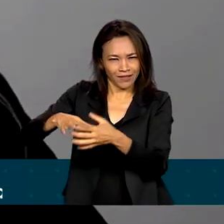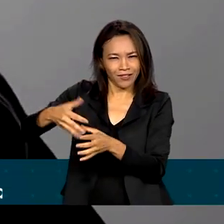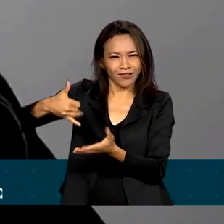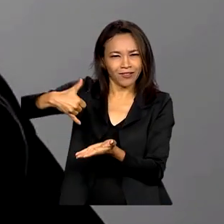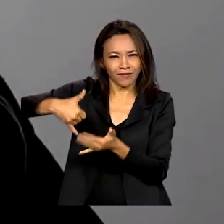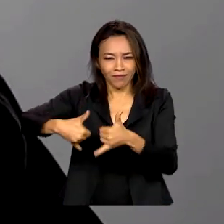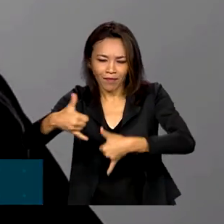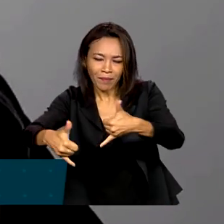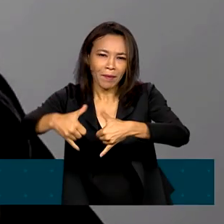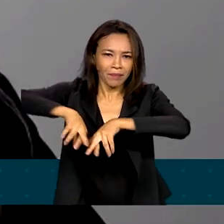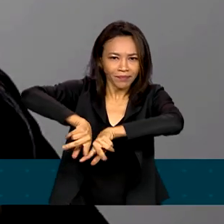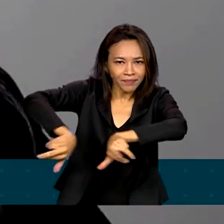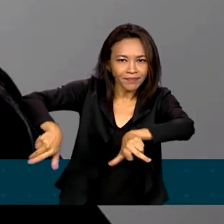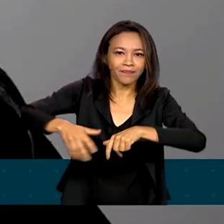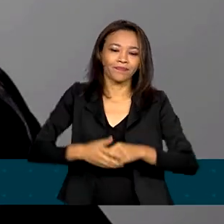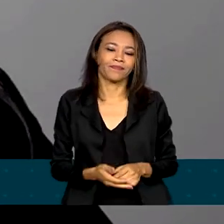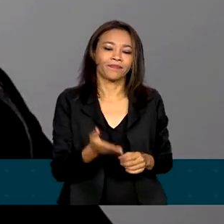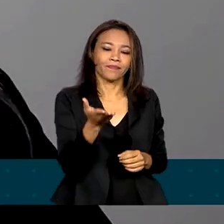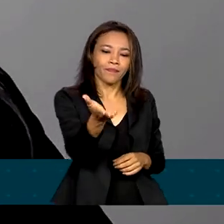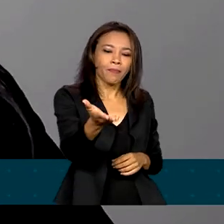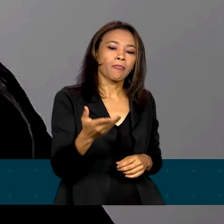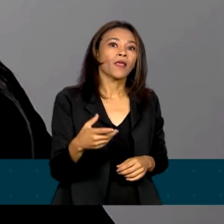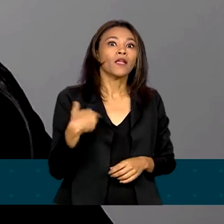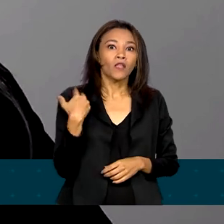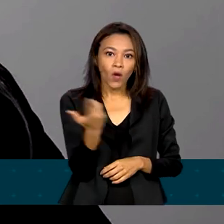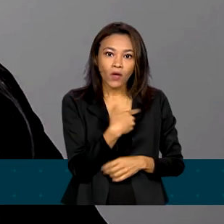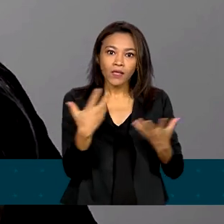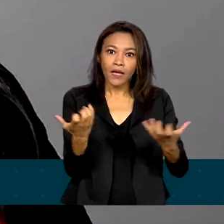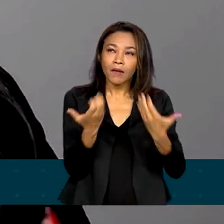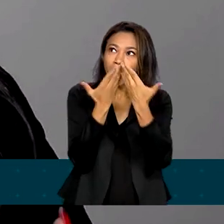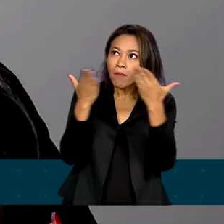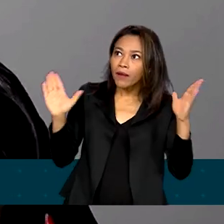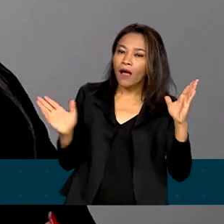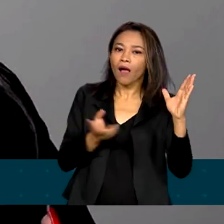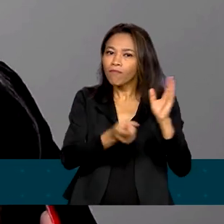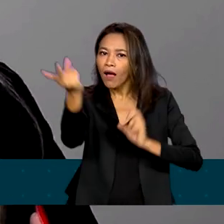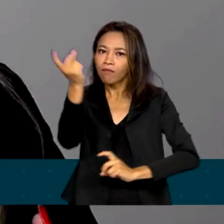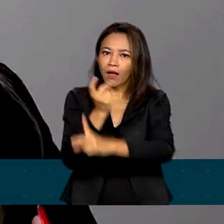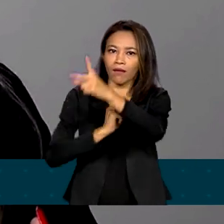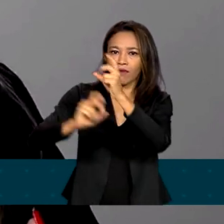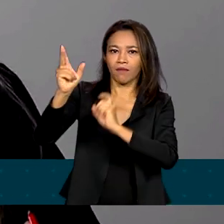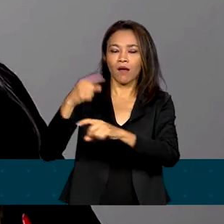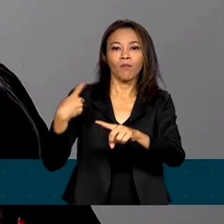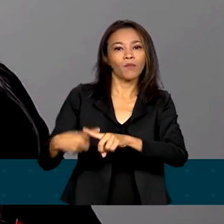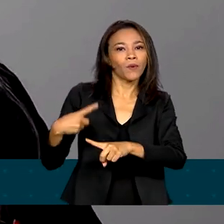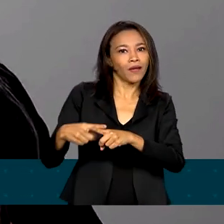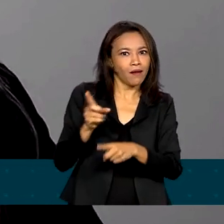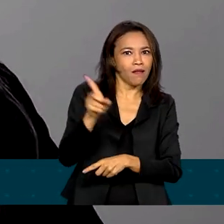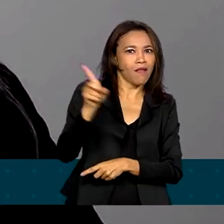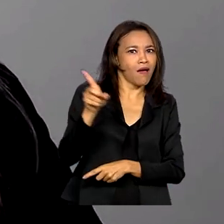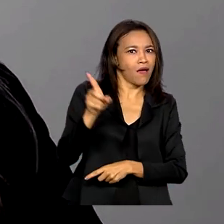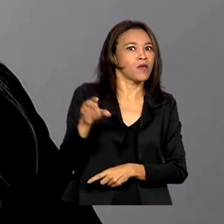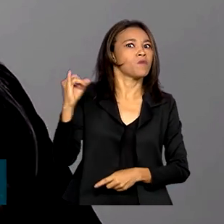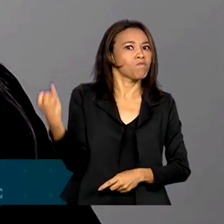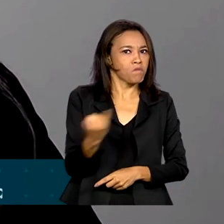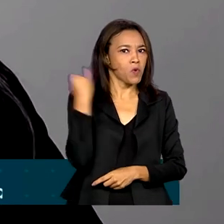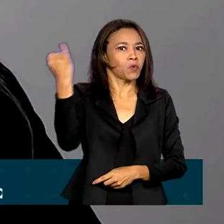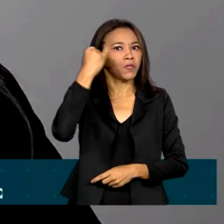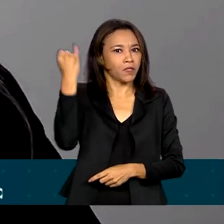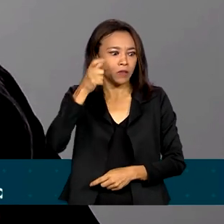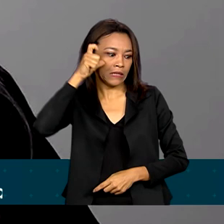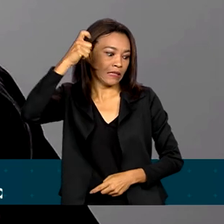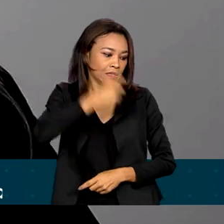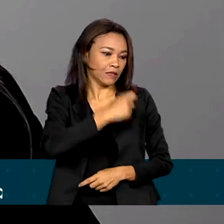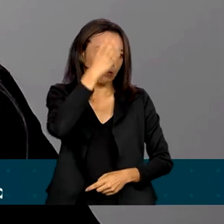vontade de ampliar também as nossas exportações para lá, primeiro, dada a importância que a região tem para as exportações brasileiras,